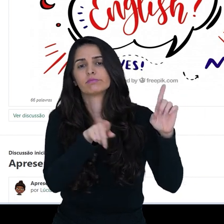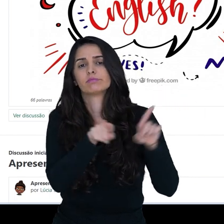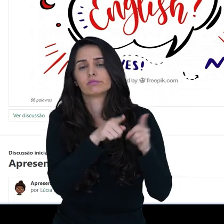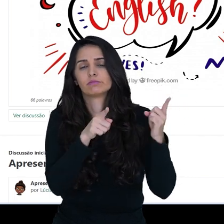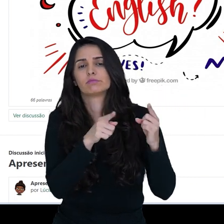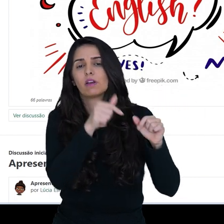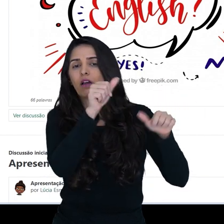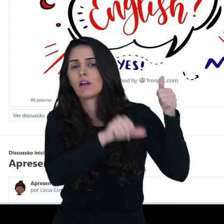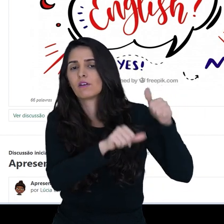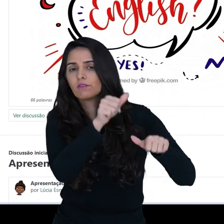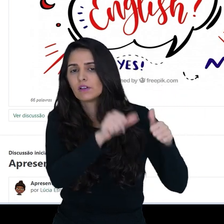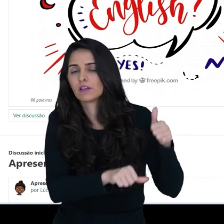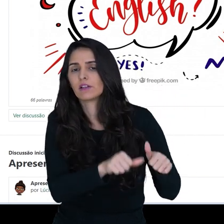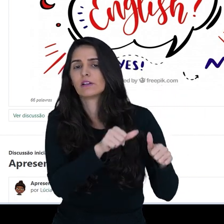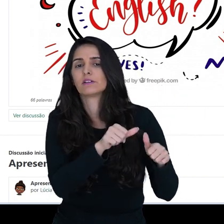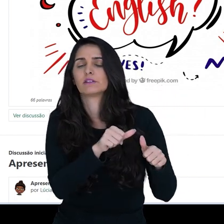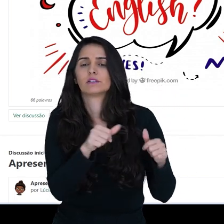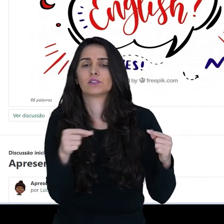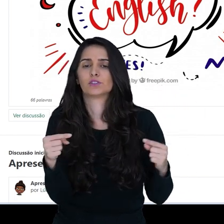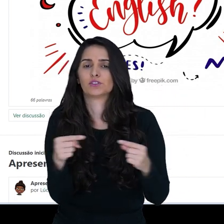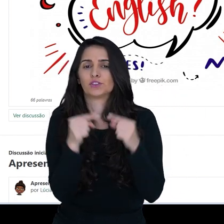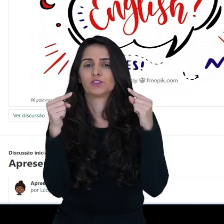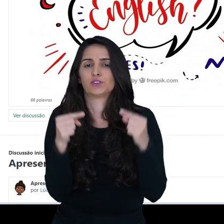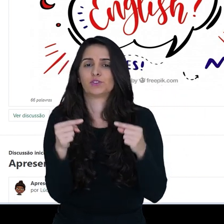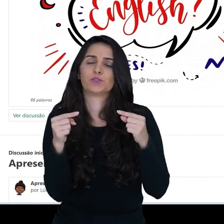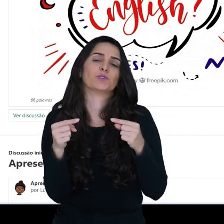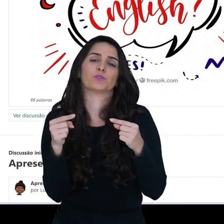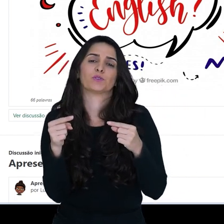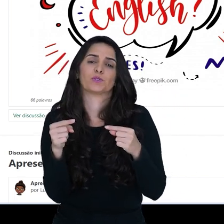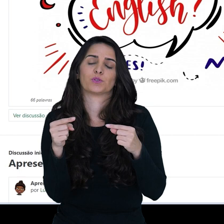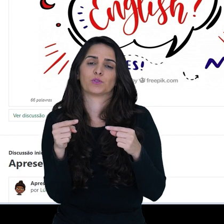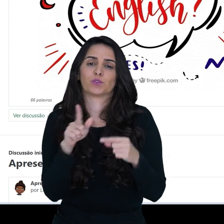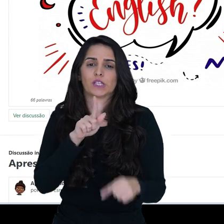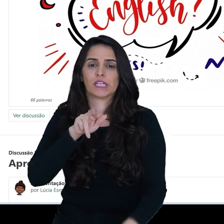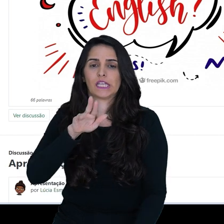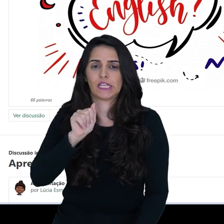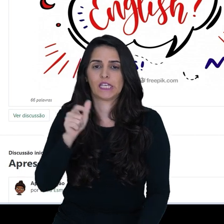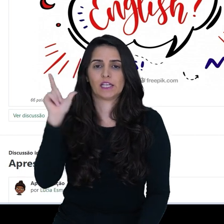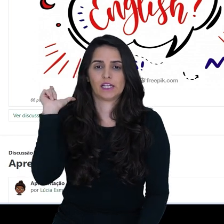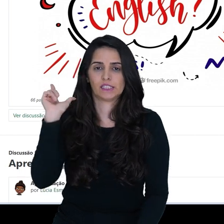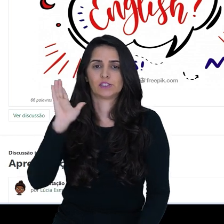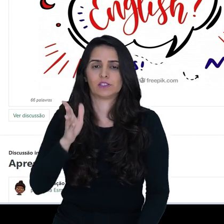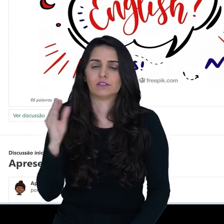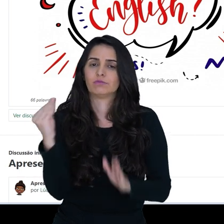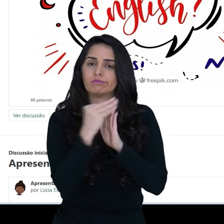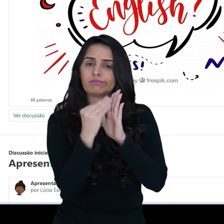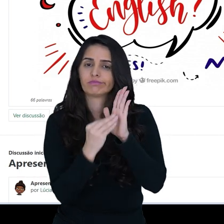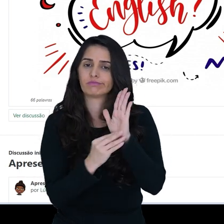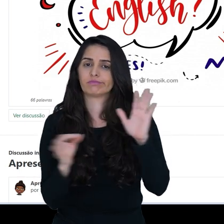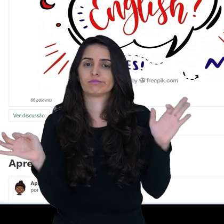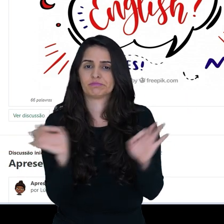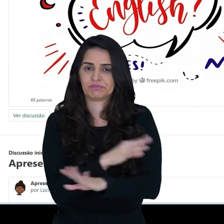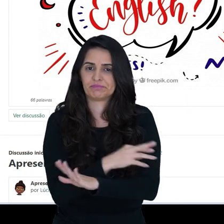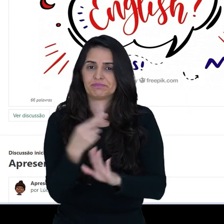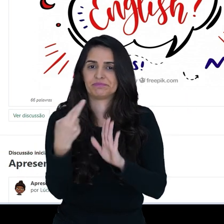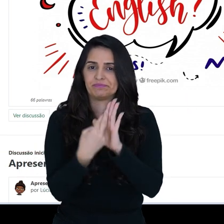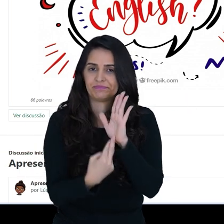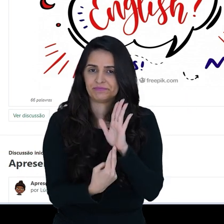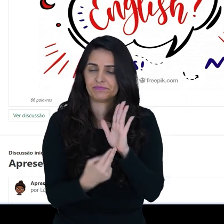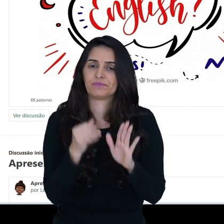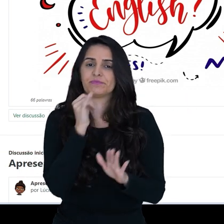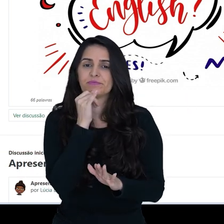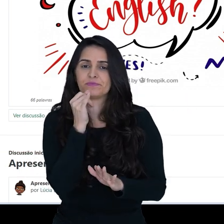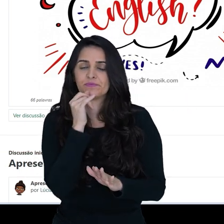direita, então, efetuar a avaliação de acordo com a guia anteriormente definida.